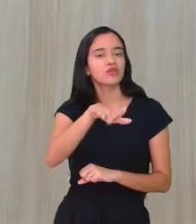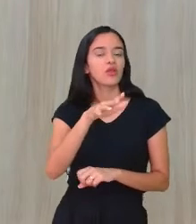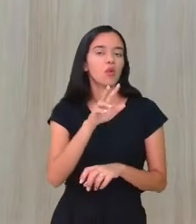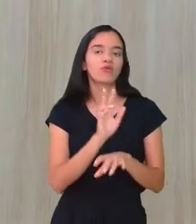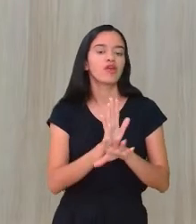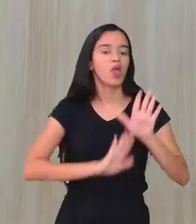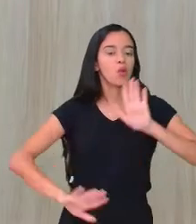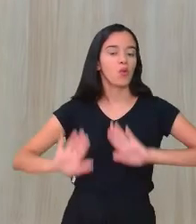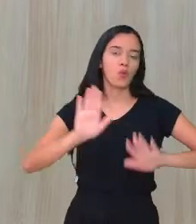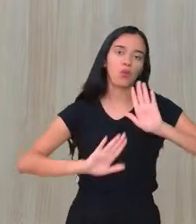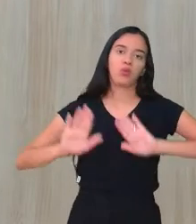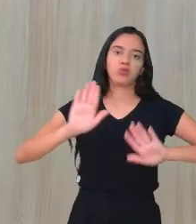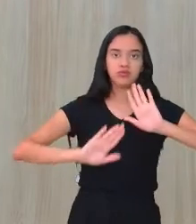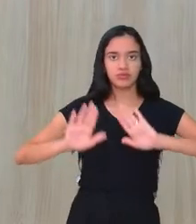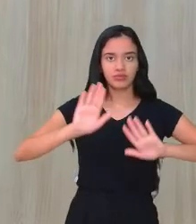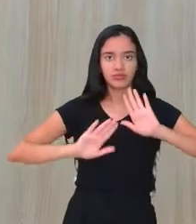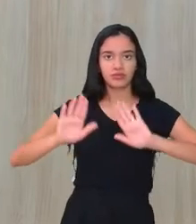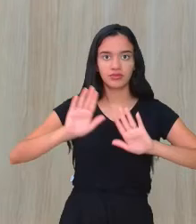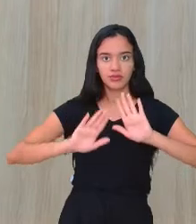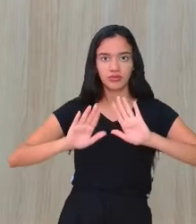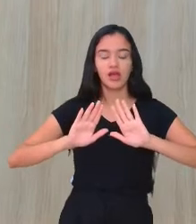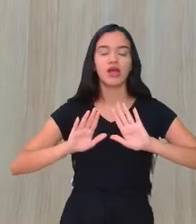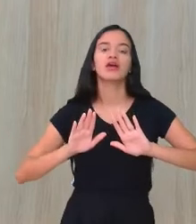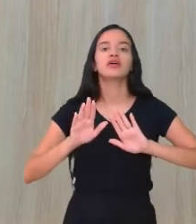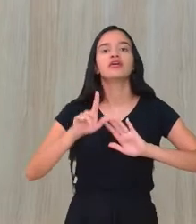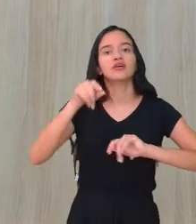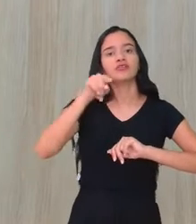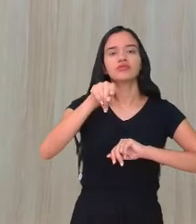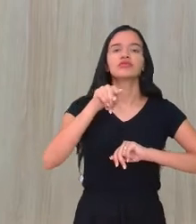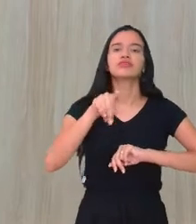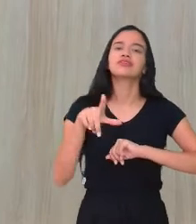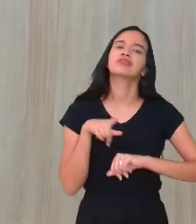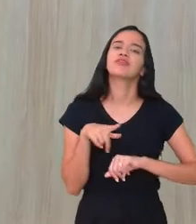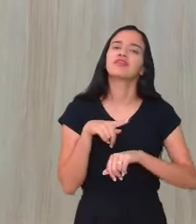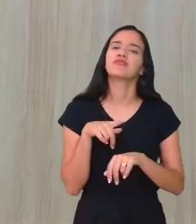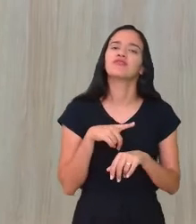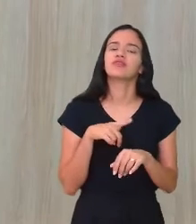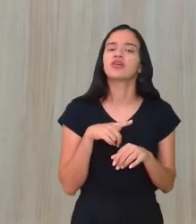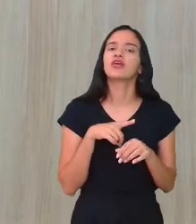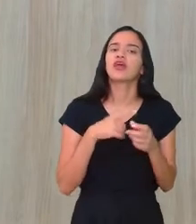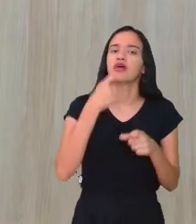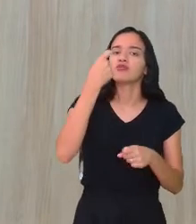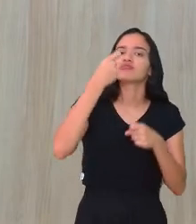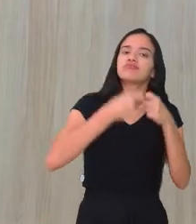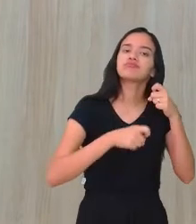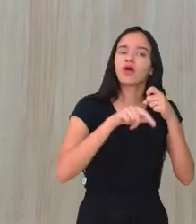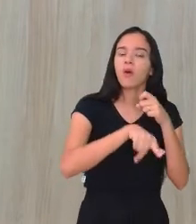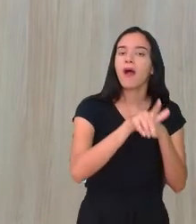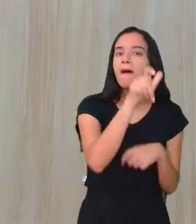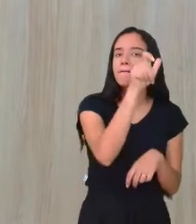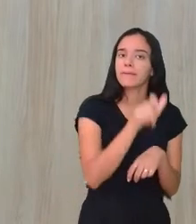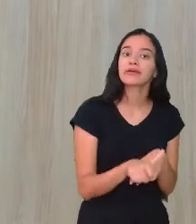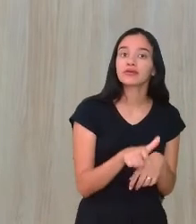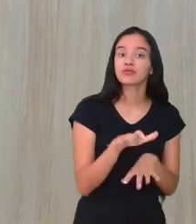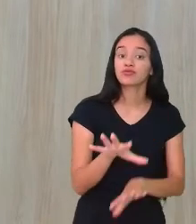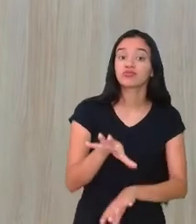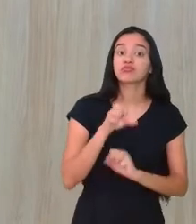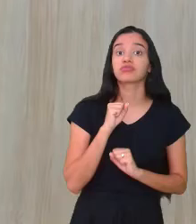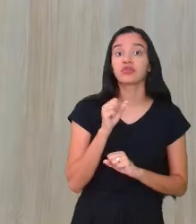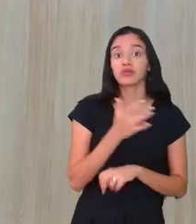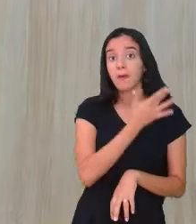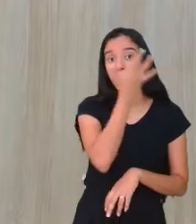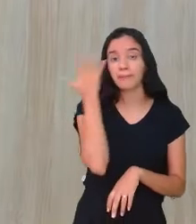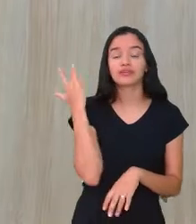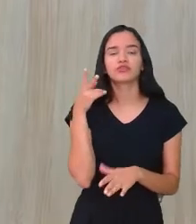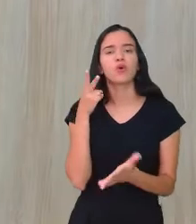cuidado aí vai se abrindo um leque você teve relação com aquela pessoa contaminada então você foi contaminado aquela